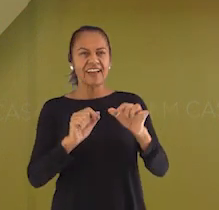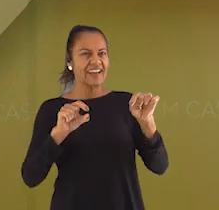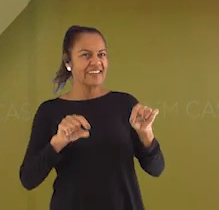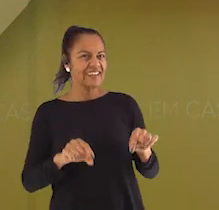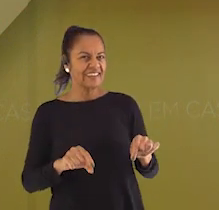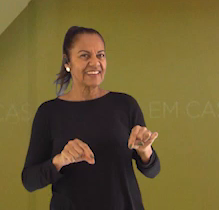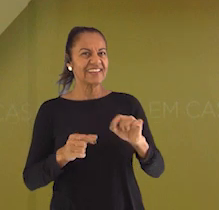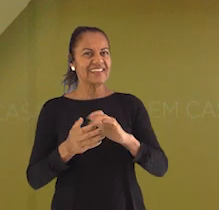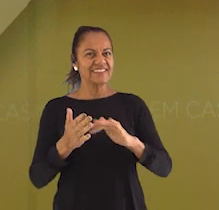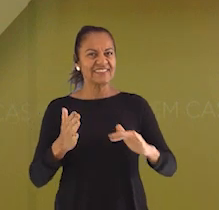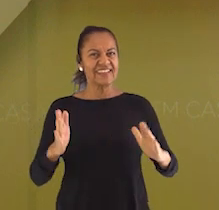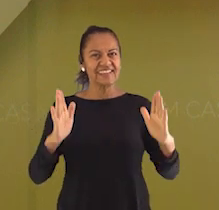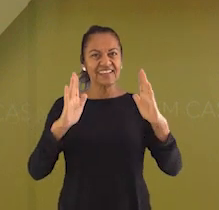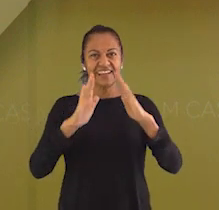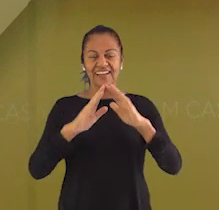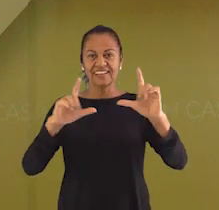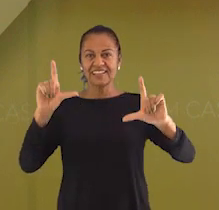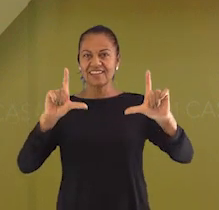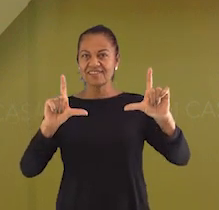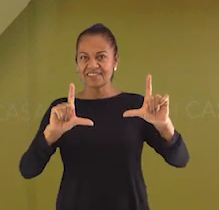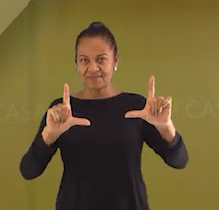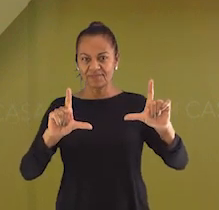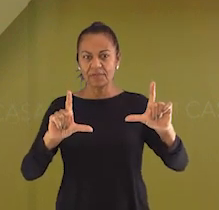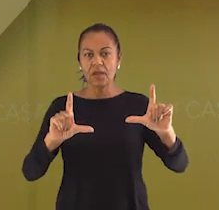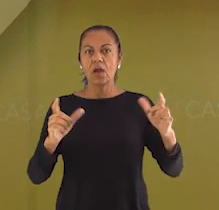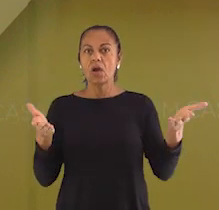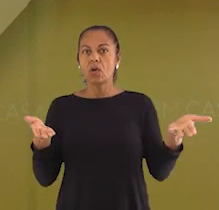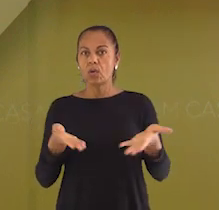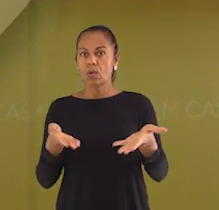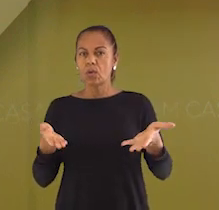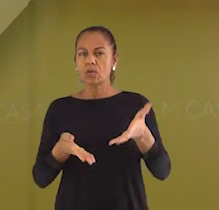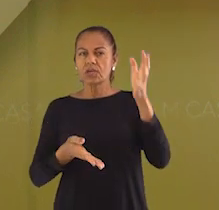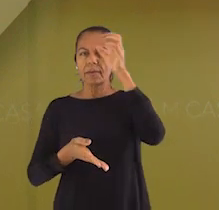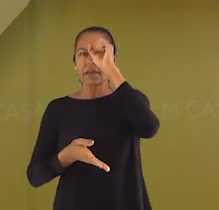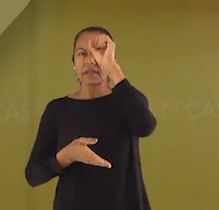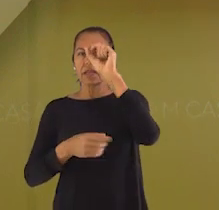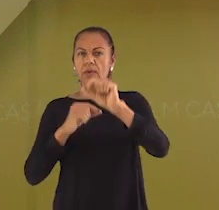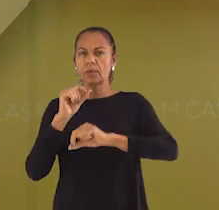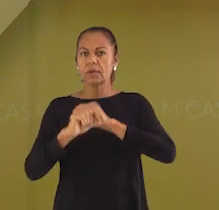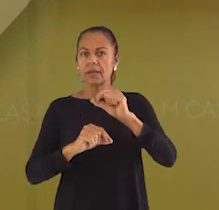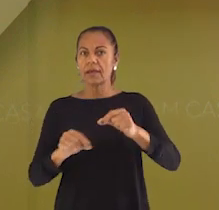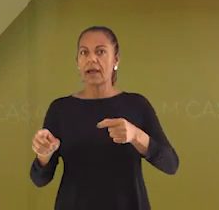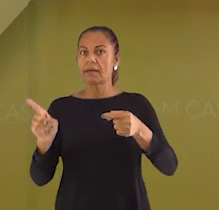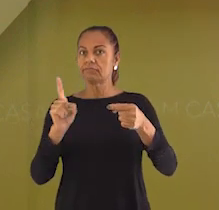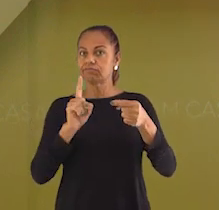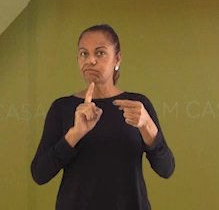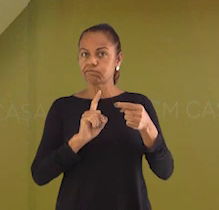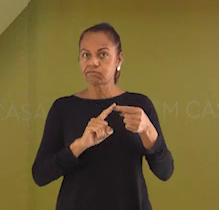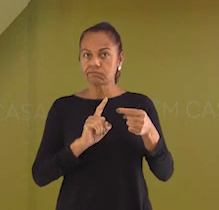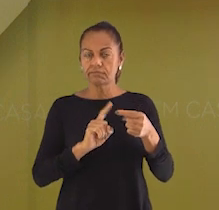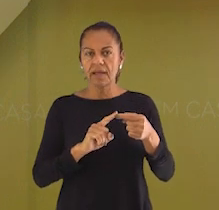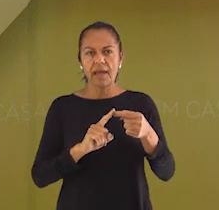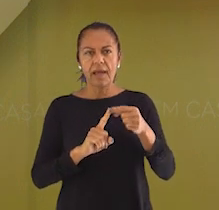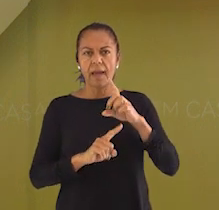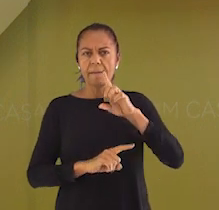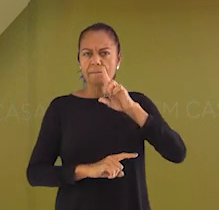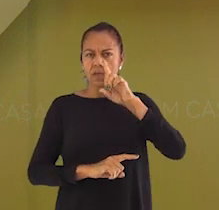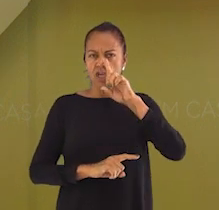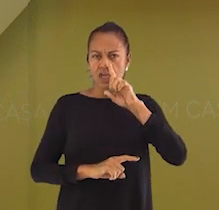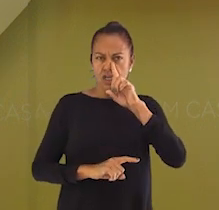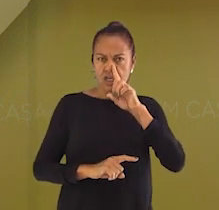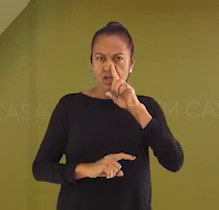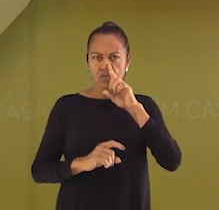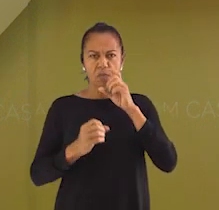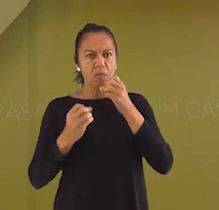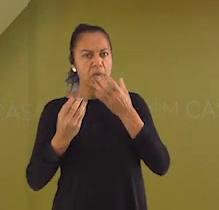aula aqui no Dever em Casa na TV. Hoje vamos aprender sobre os perigos e benefícios da eletricidade.